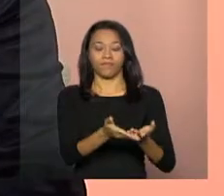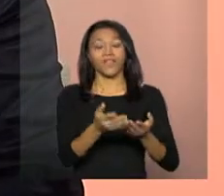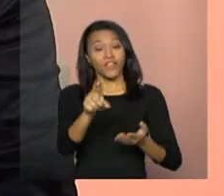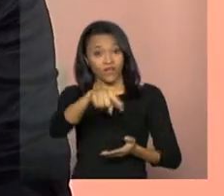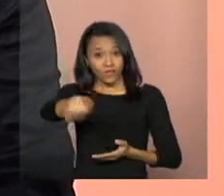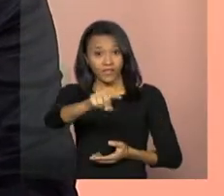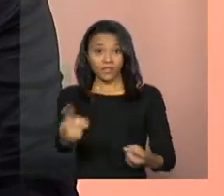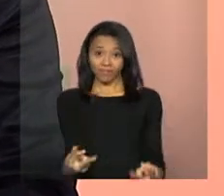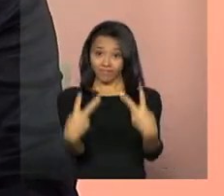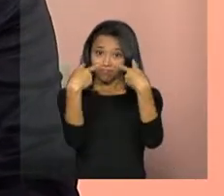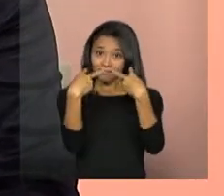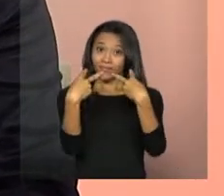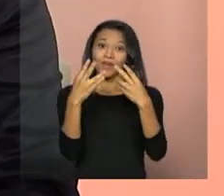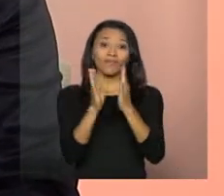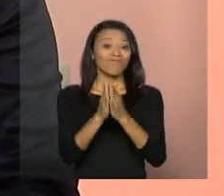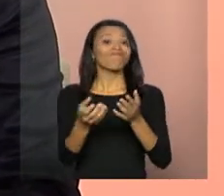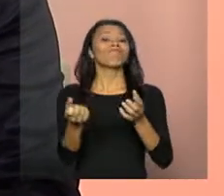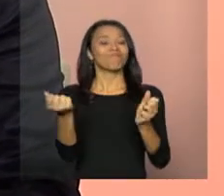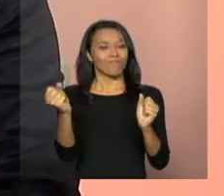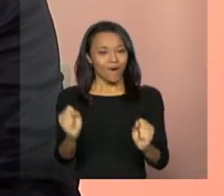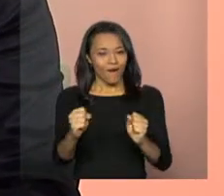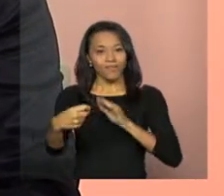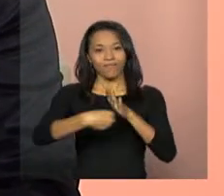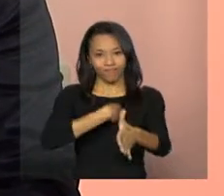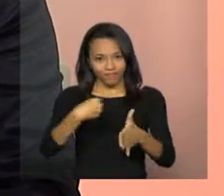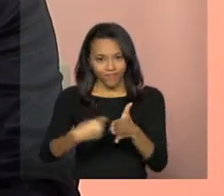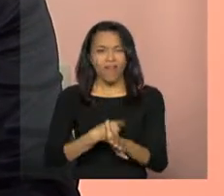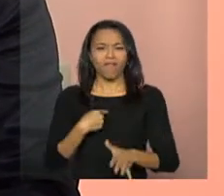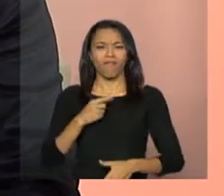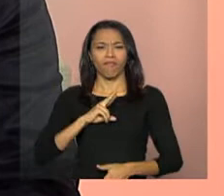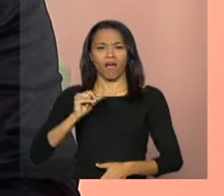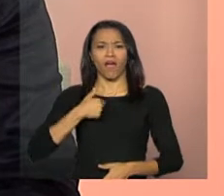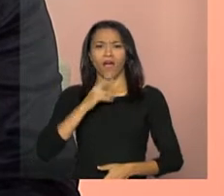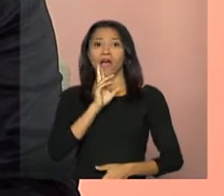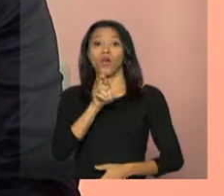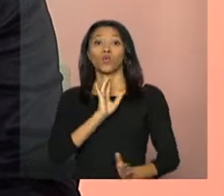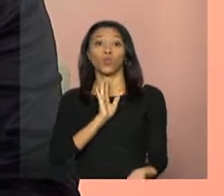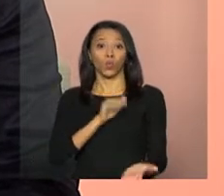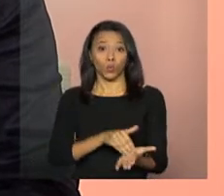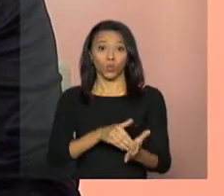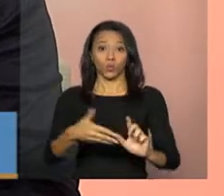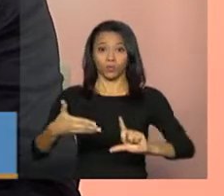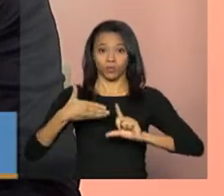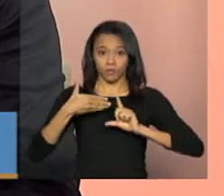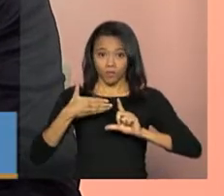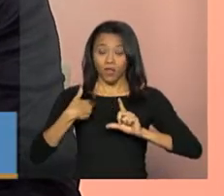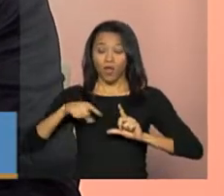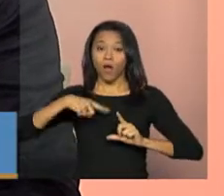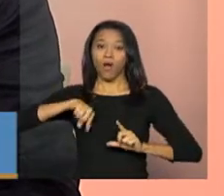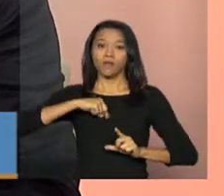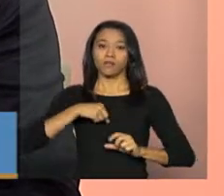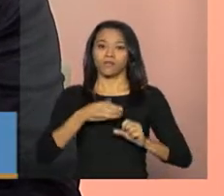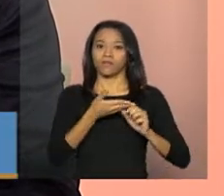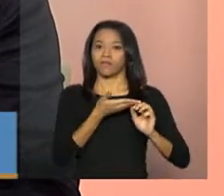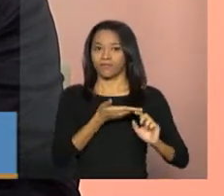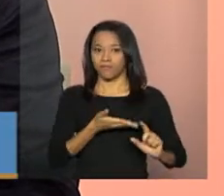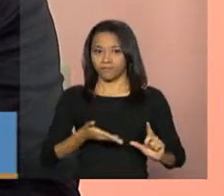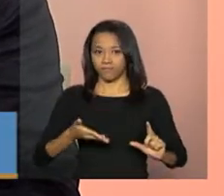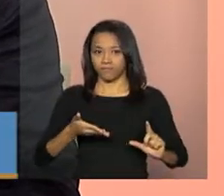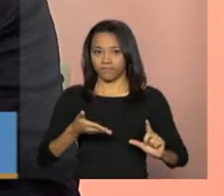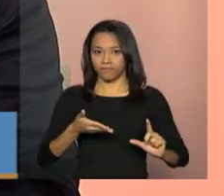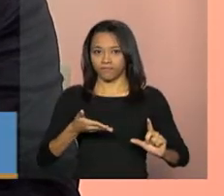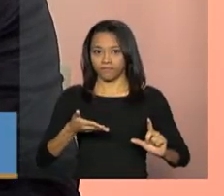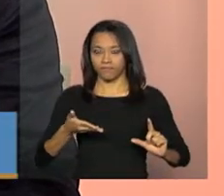acompanha, não deixe de enviar perguntas. Elas serão respondidas no último bloco. O nosso e-mail é o tele arroba